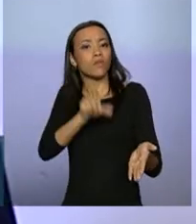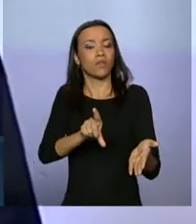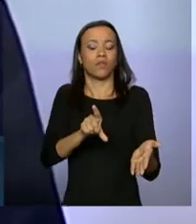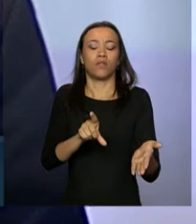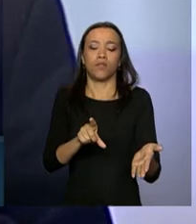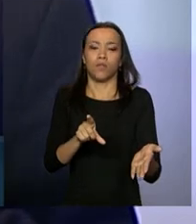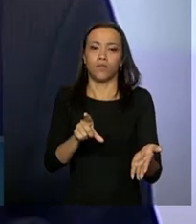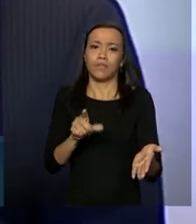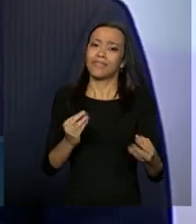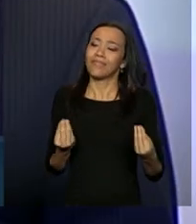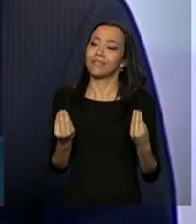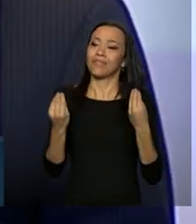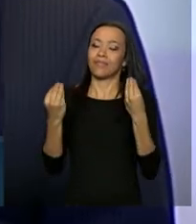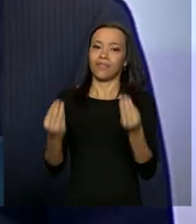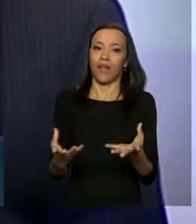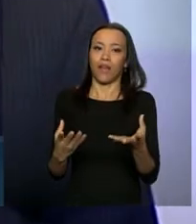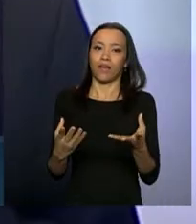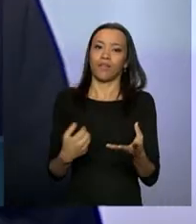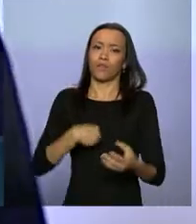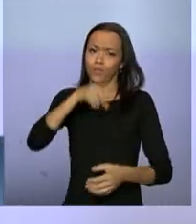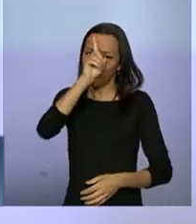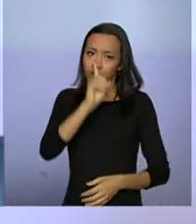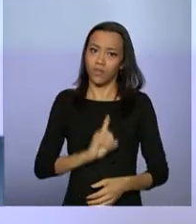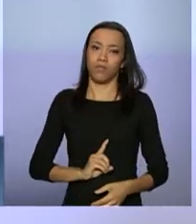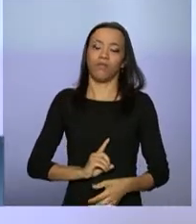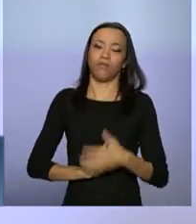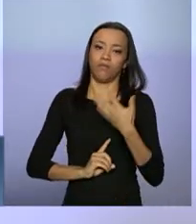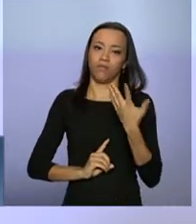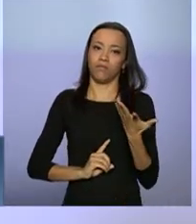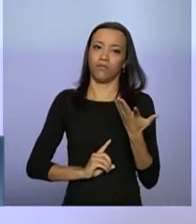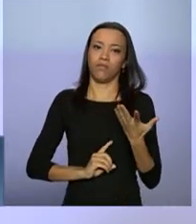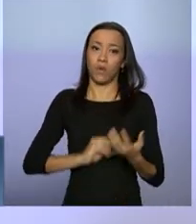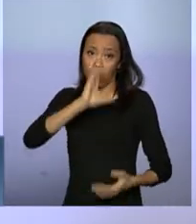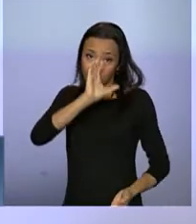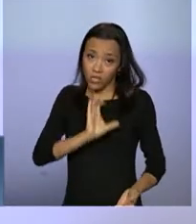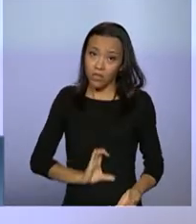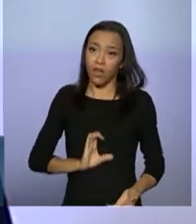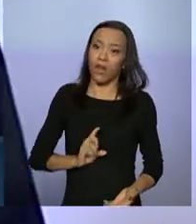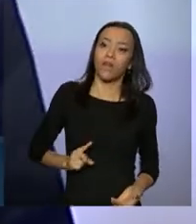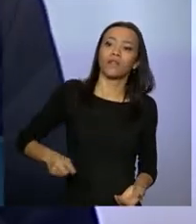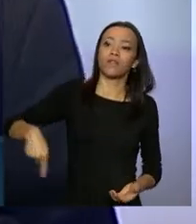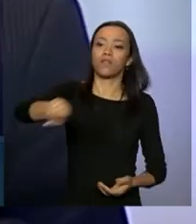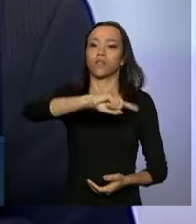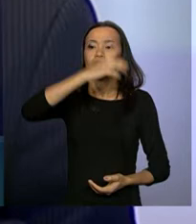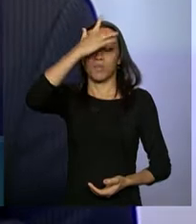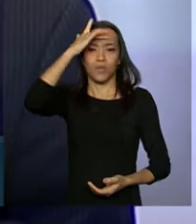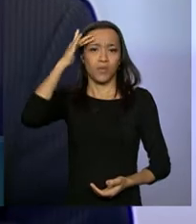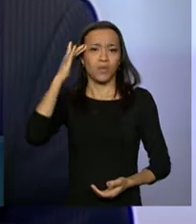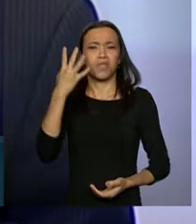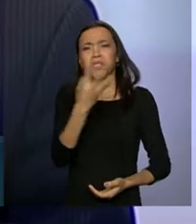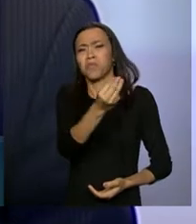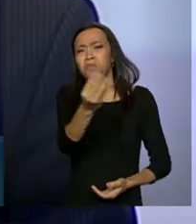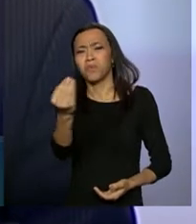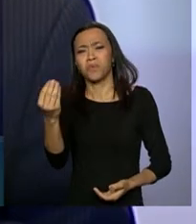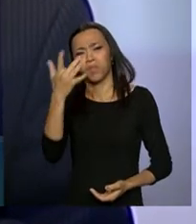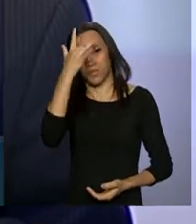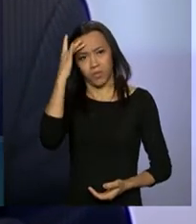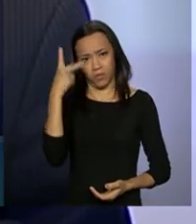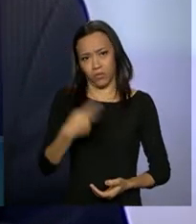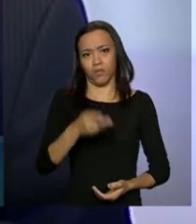resgatar a dignidade, devolver a autoestima a tantos brasileiros que ainda estão excluídos.